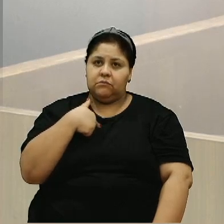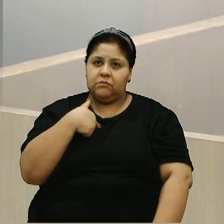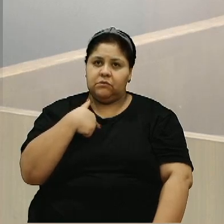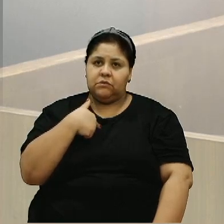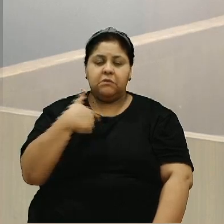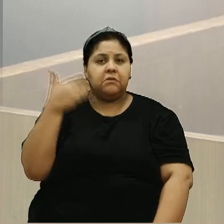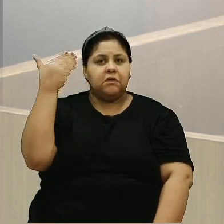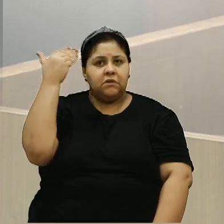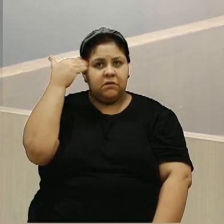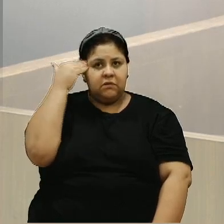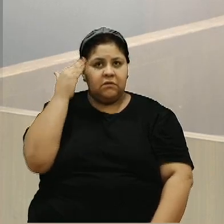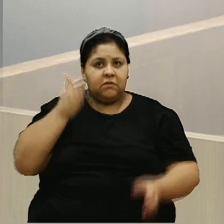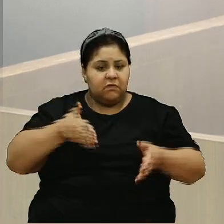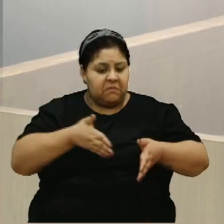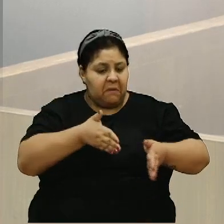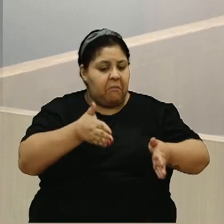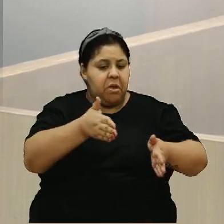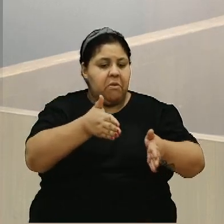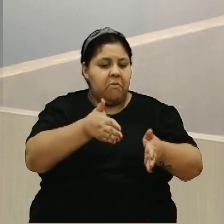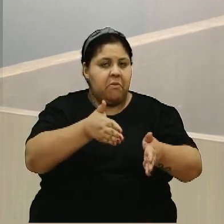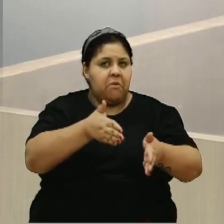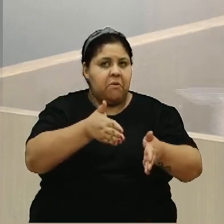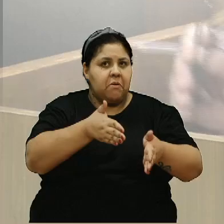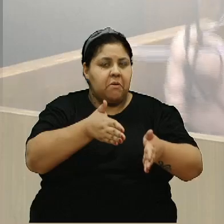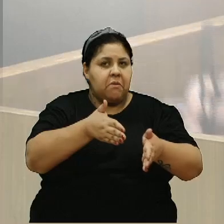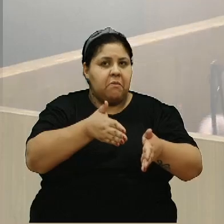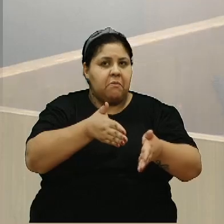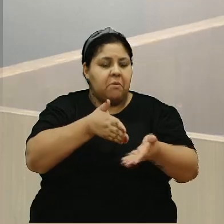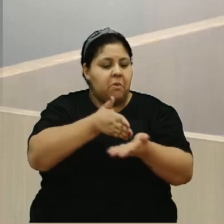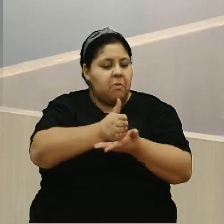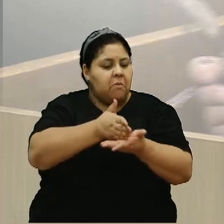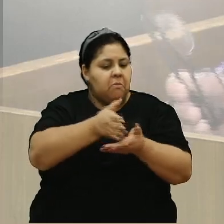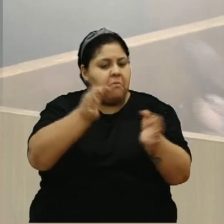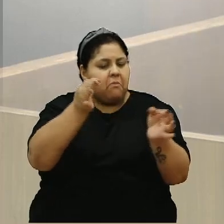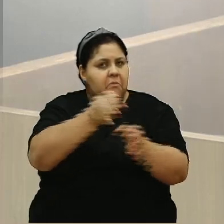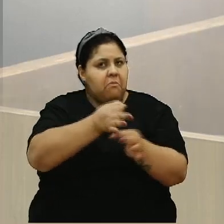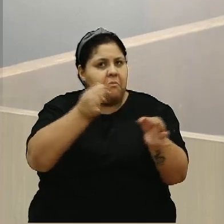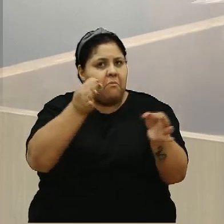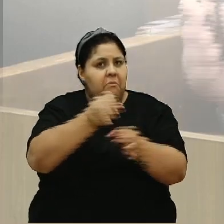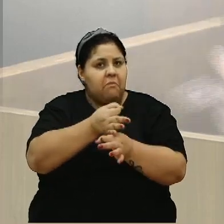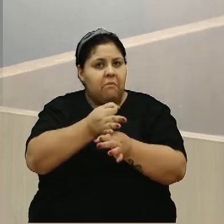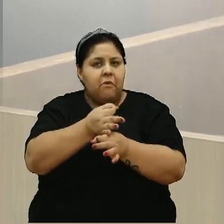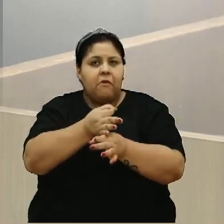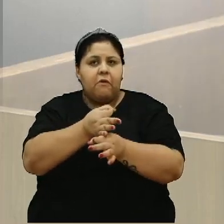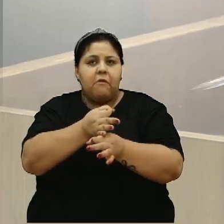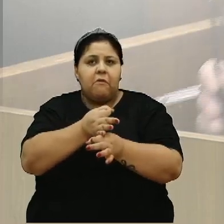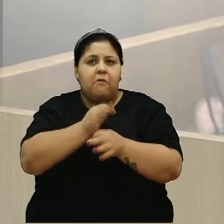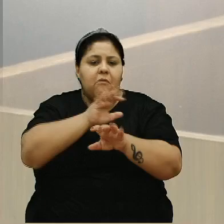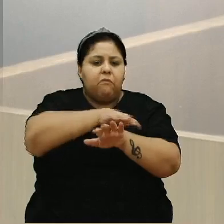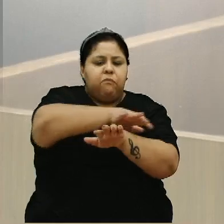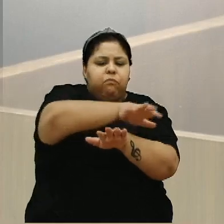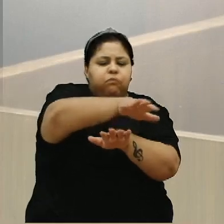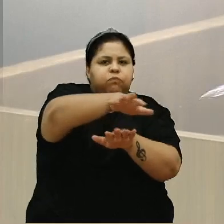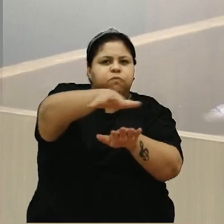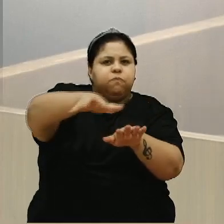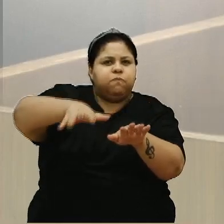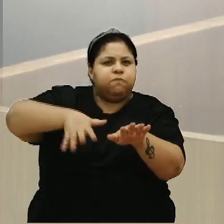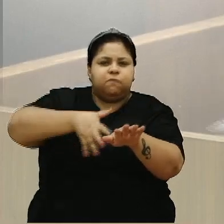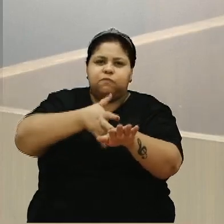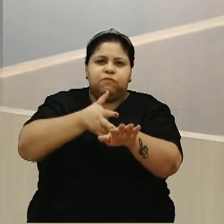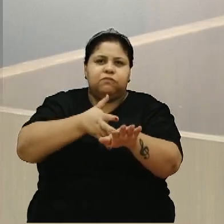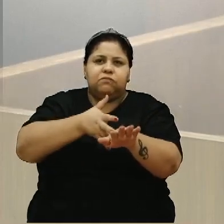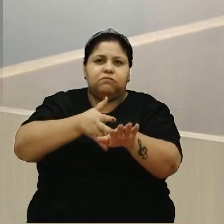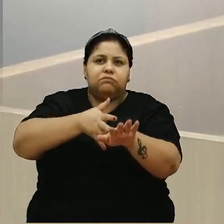sei que o caminho do meio será excelente para todos. Ali virou uma cidade, Morada dos Alpes, toda aquela cidade, virou uma cidade,